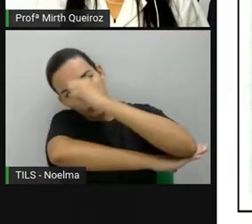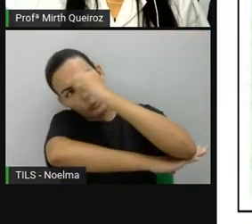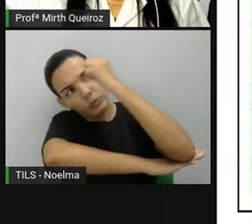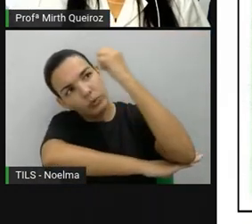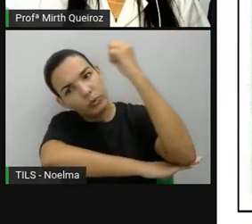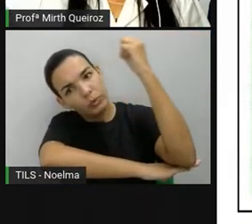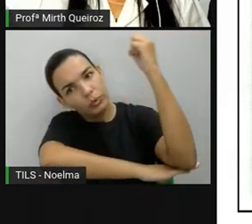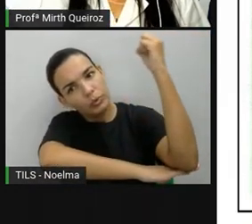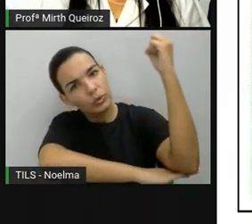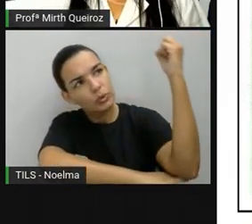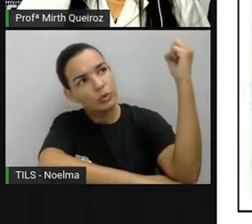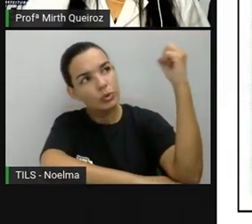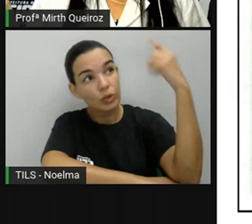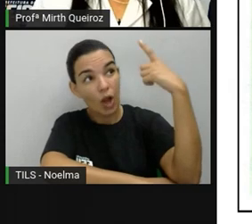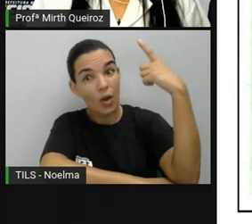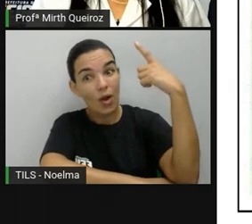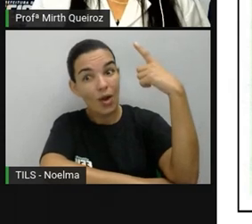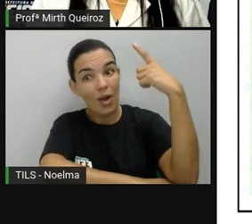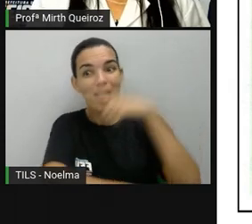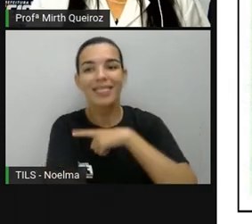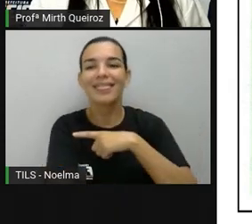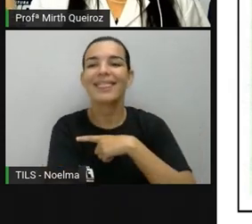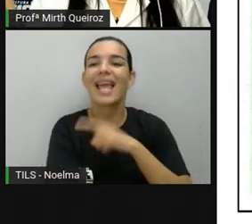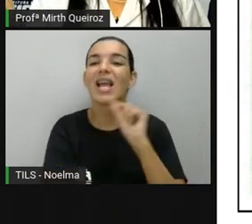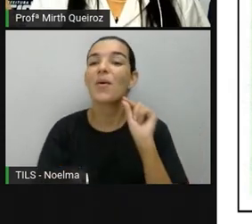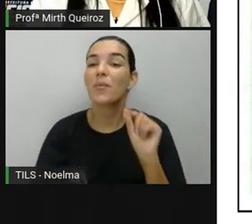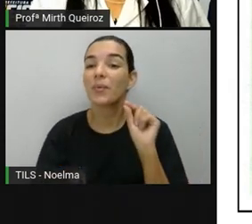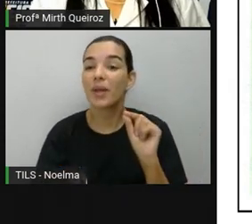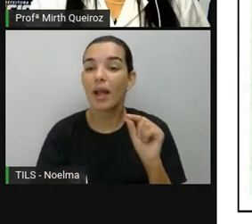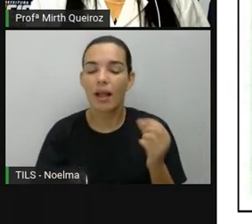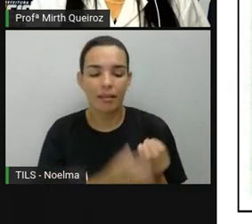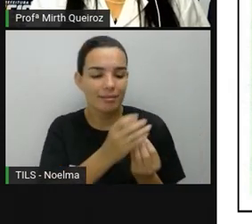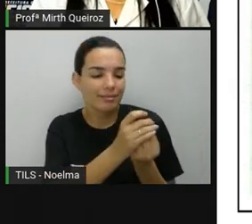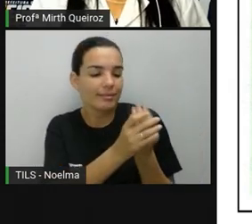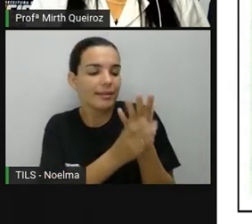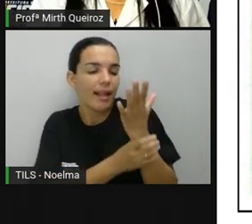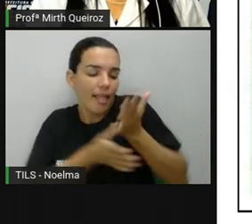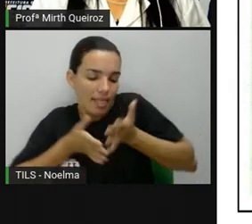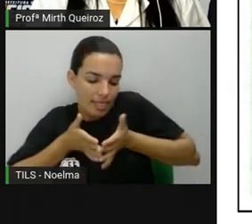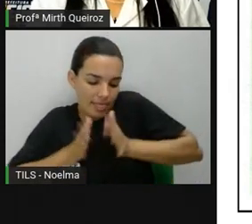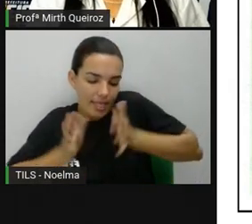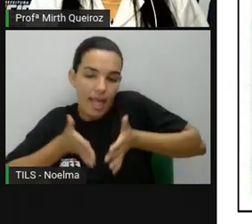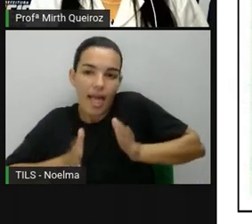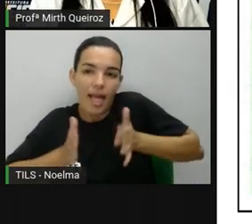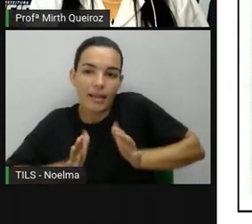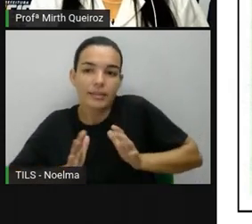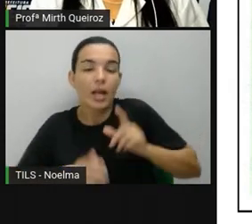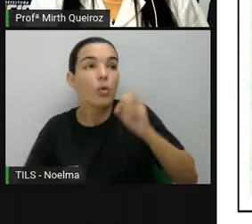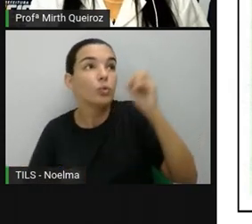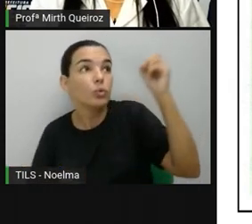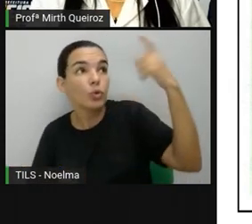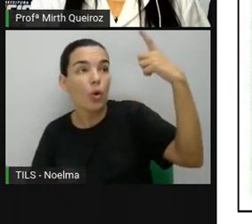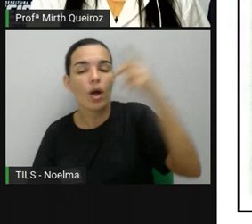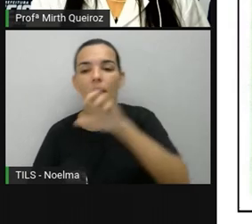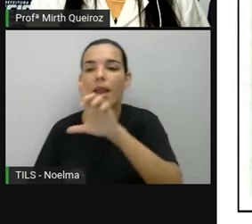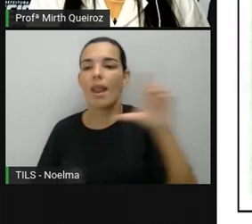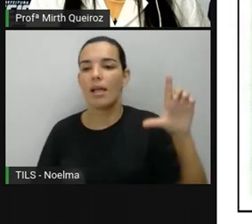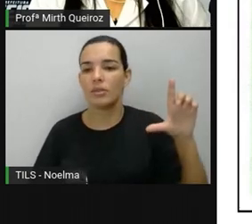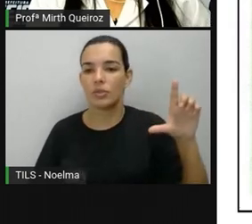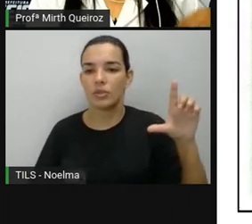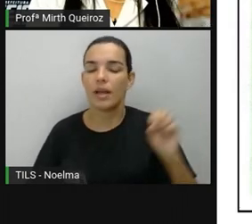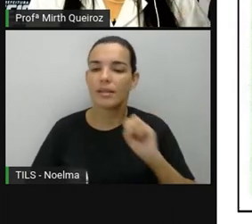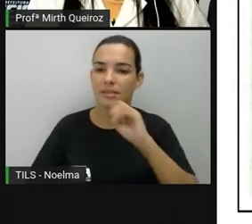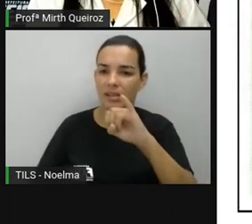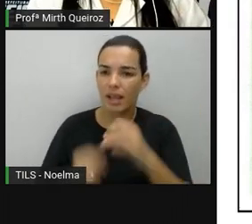estiver onde nasce o Sol, teremos o nascente, né? Que é leste. O